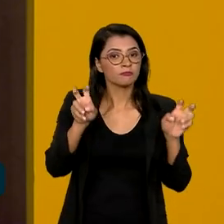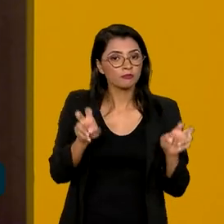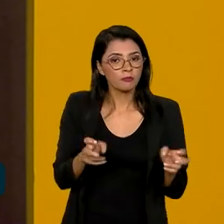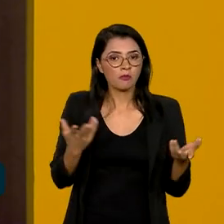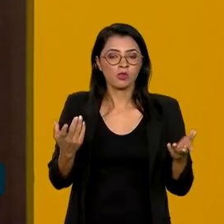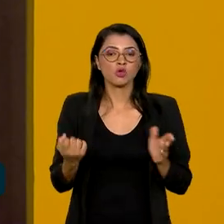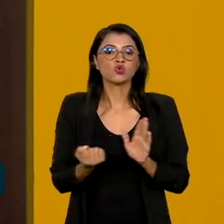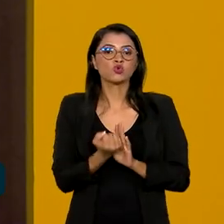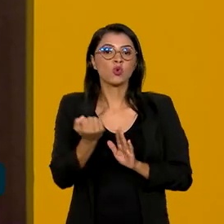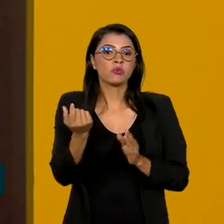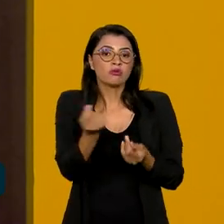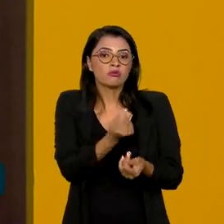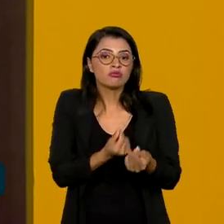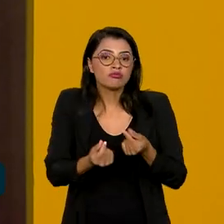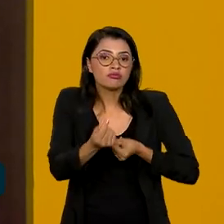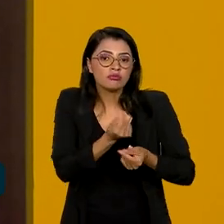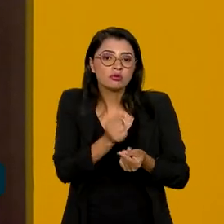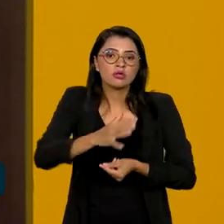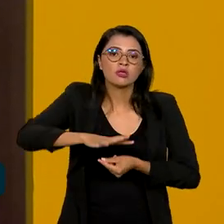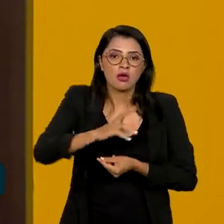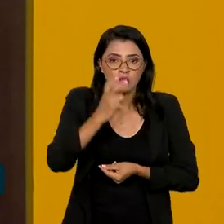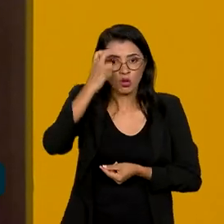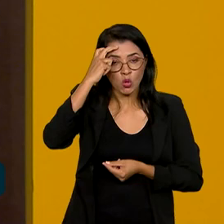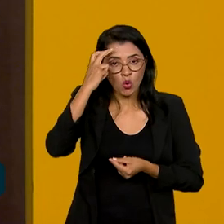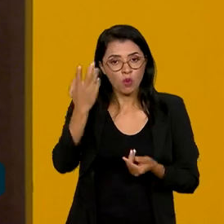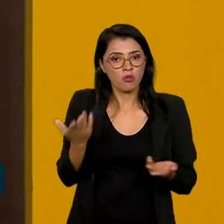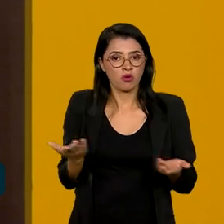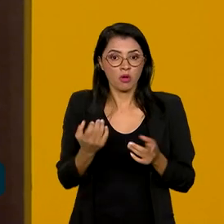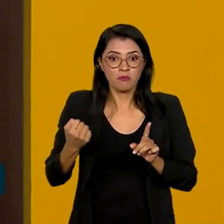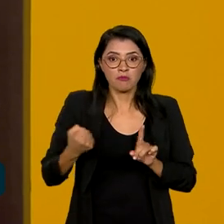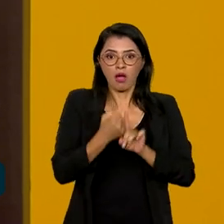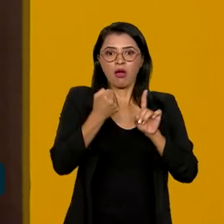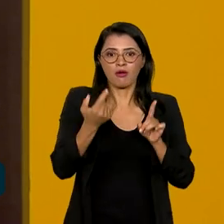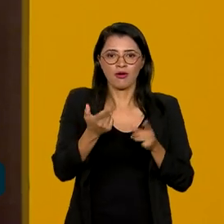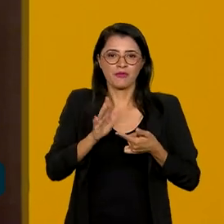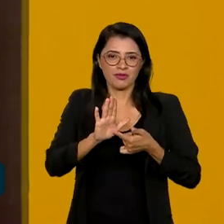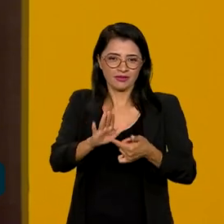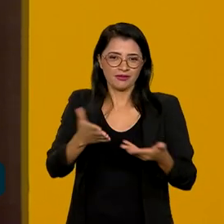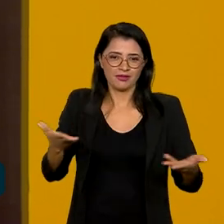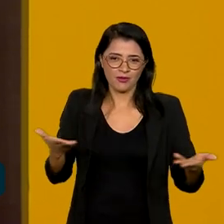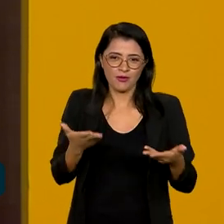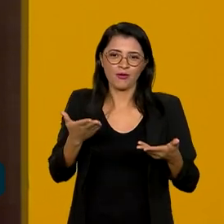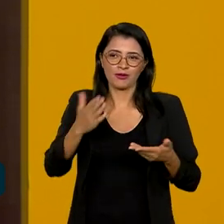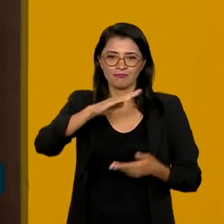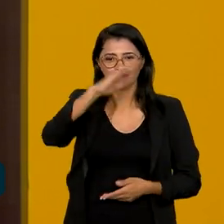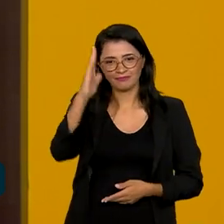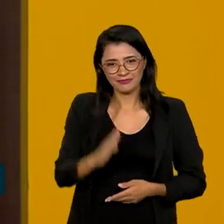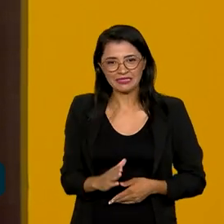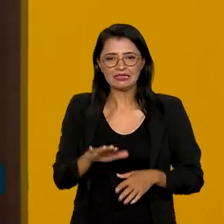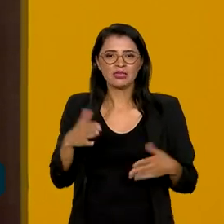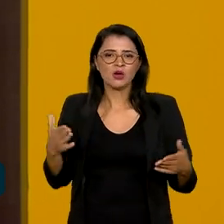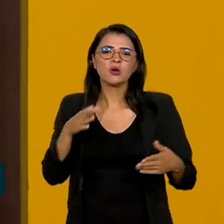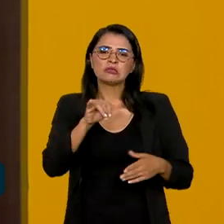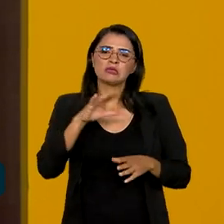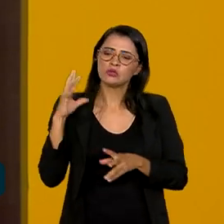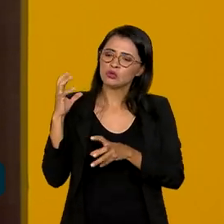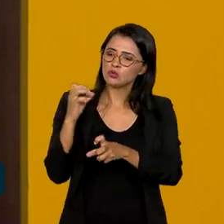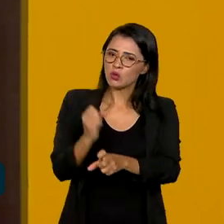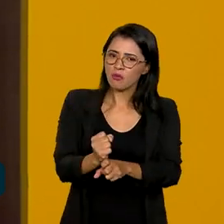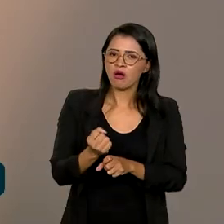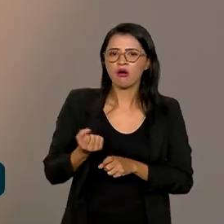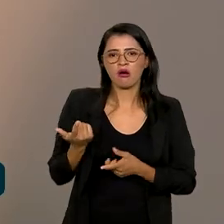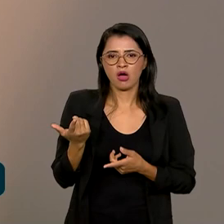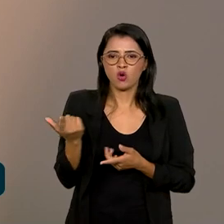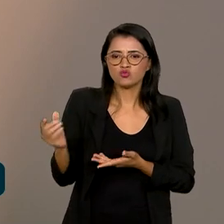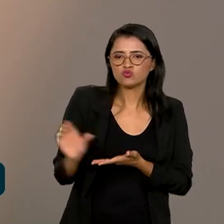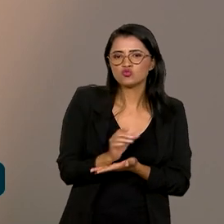o impacto econômico que o setor de cultura já está apresentando aí para o país, né? Se somarmos aí os recursos